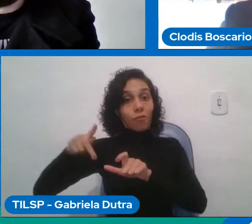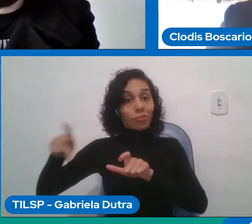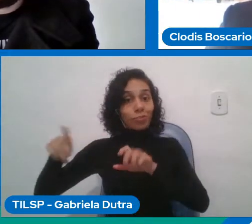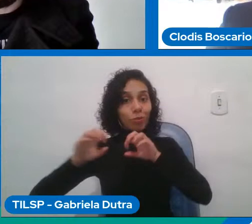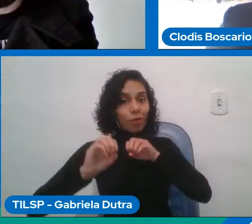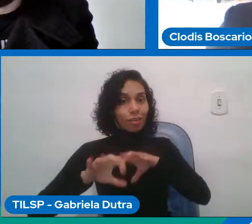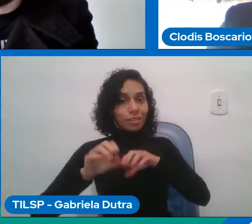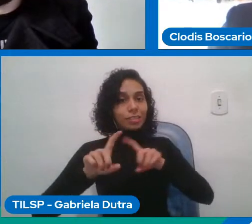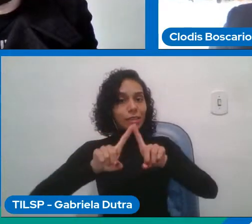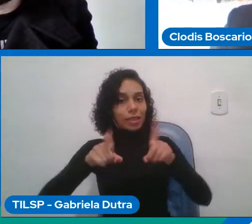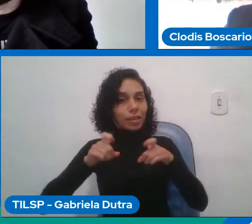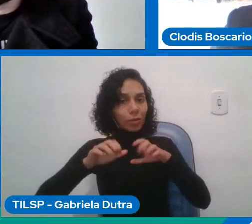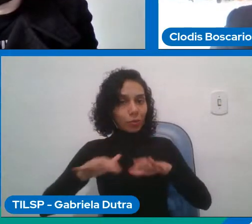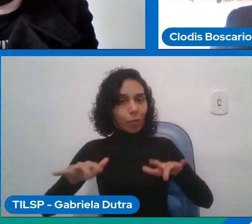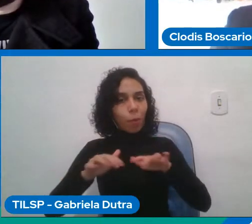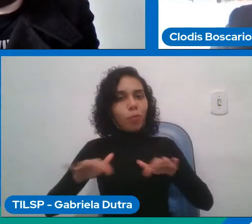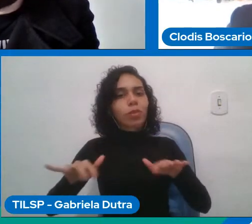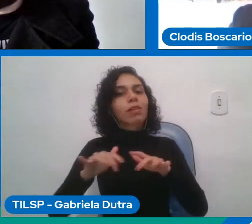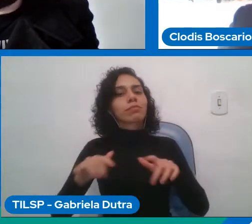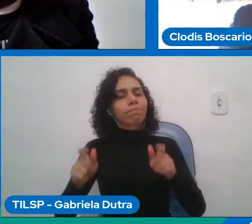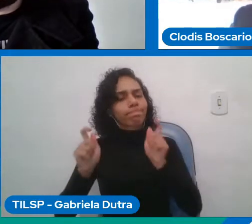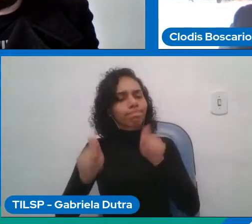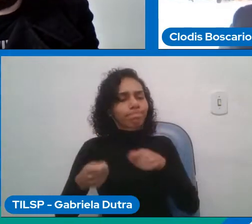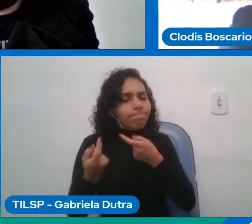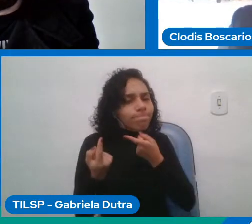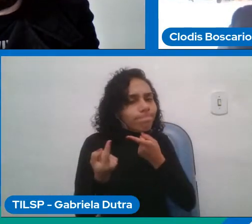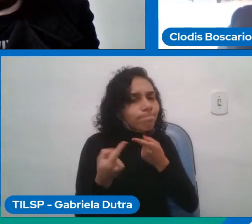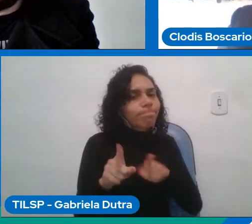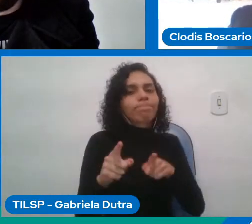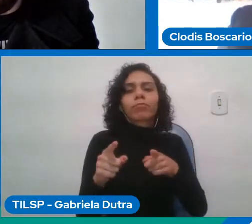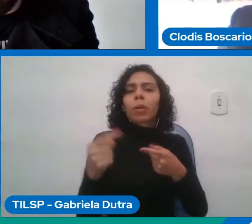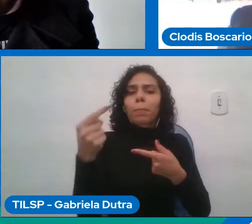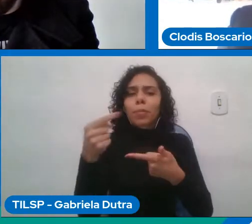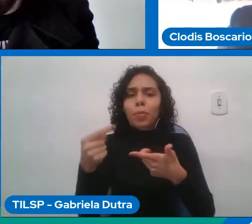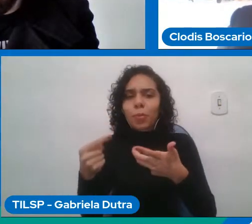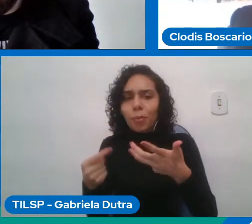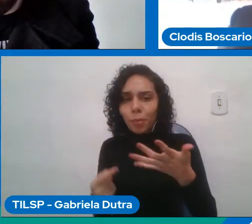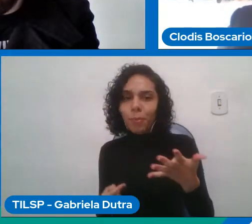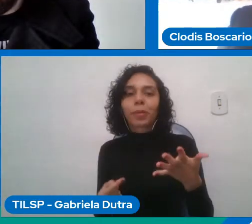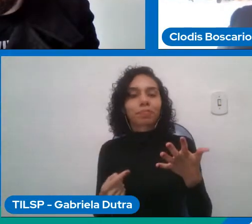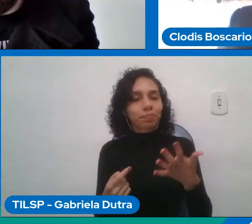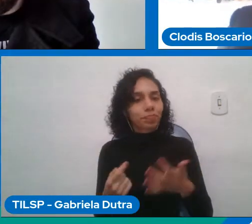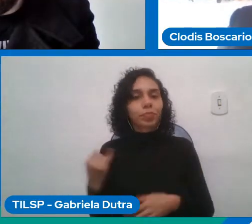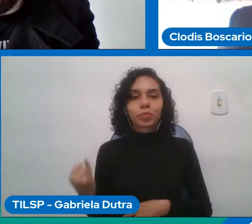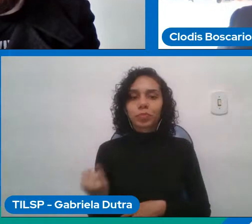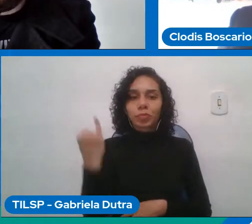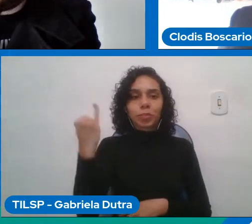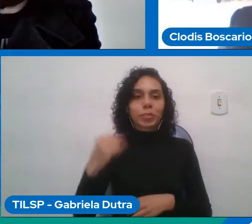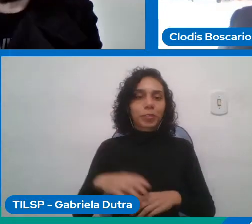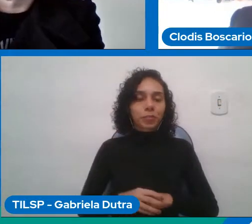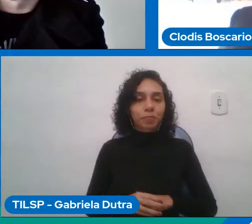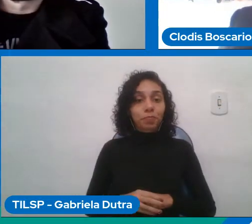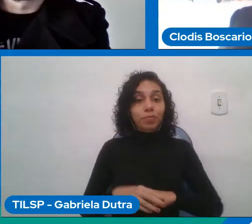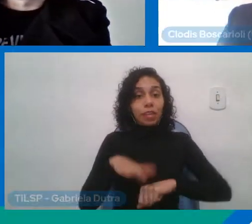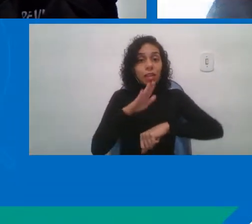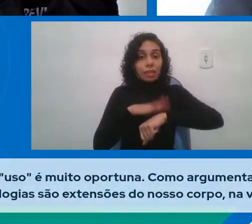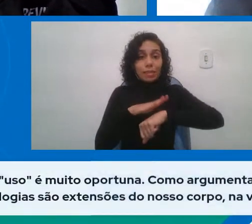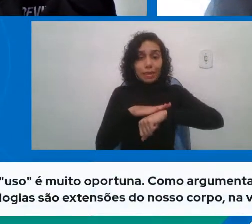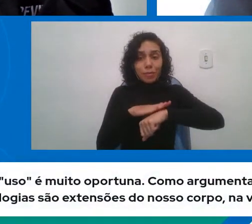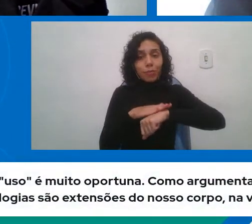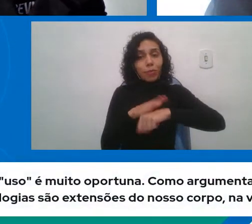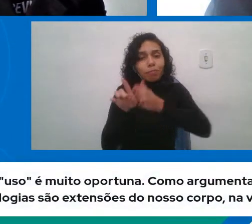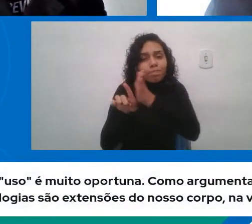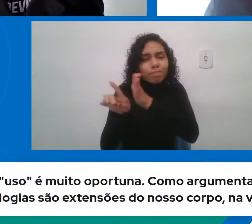provocar várias coisas a gente não tem muito tempo para perguntas